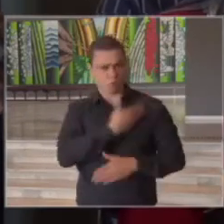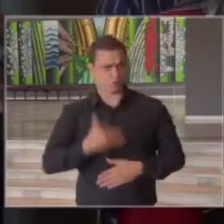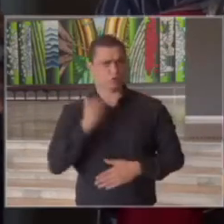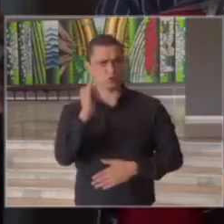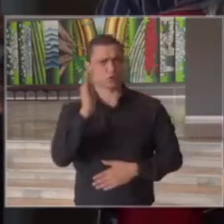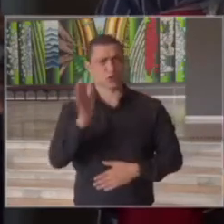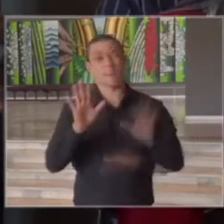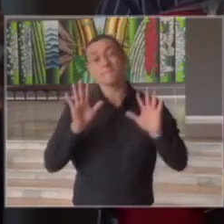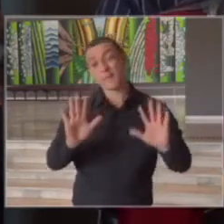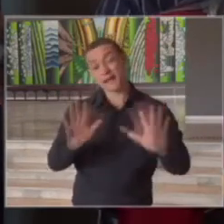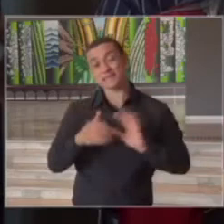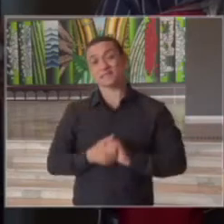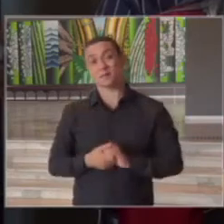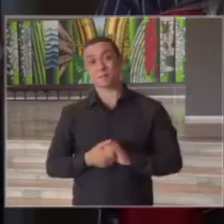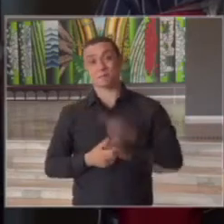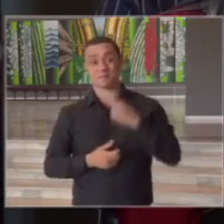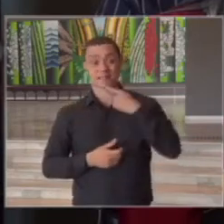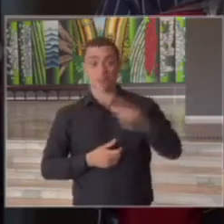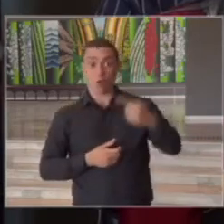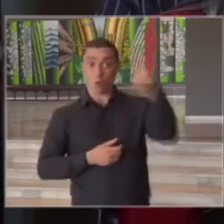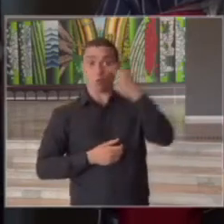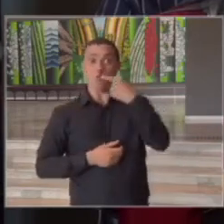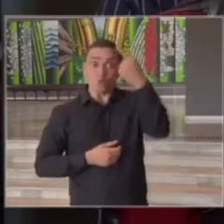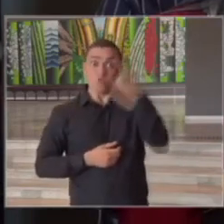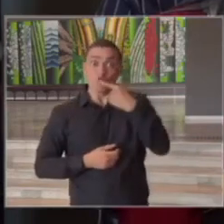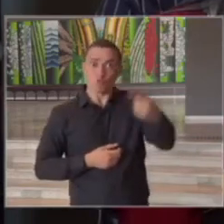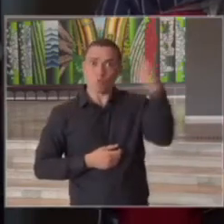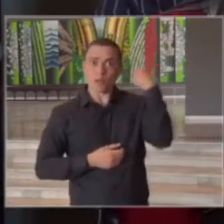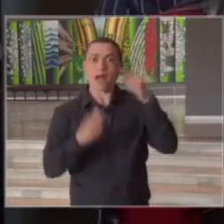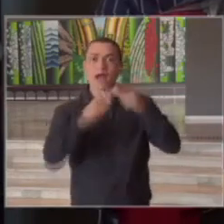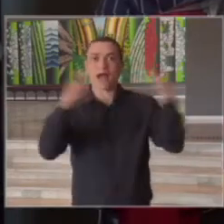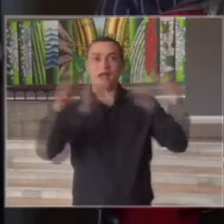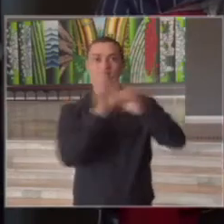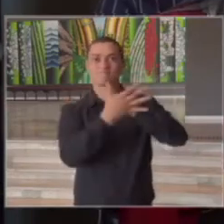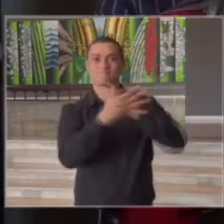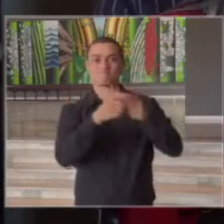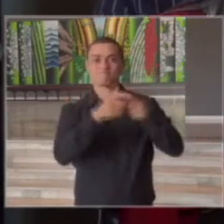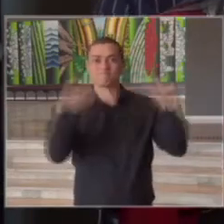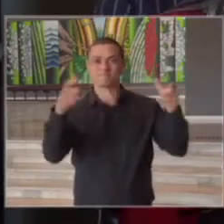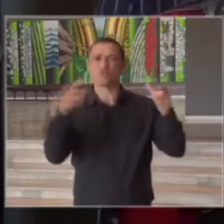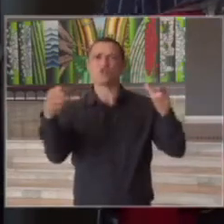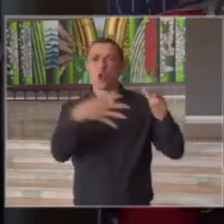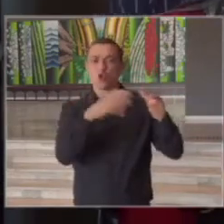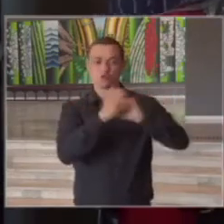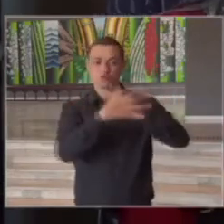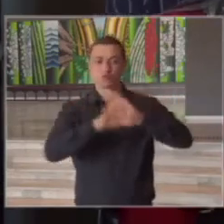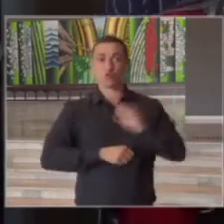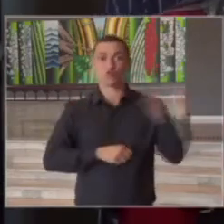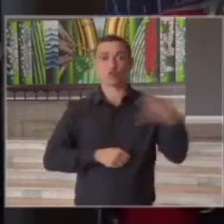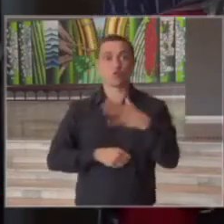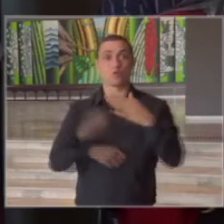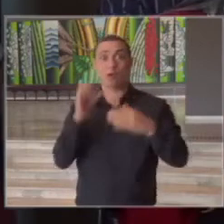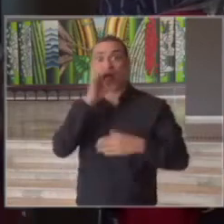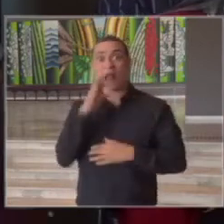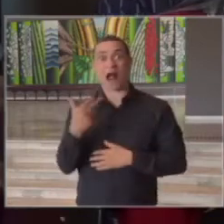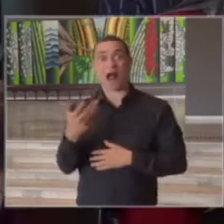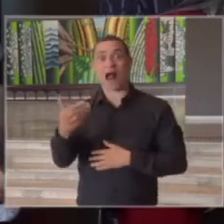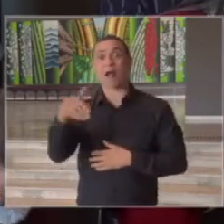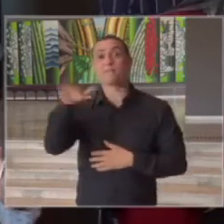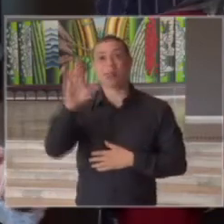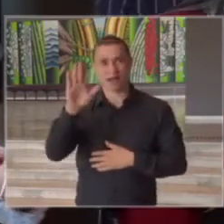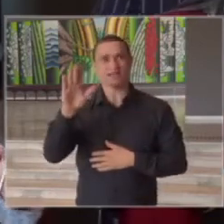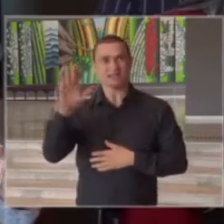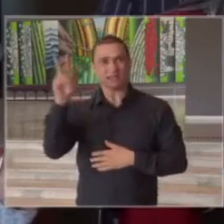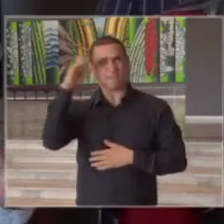mas nós tivemos na última semana um aumento do número de casos de novos casos de forma mais acelerada novamente tinha